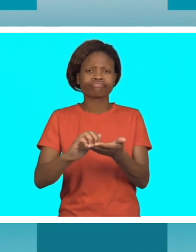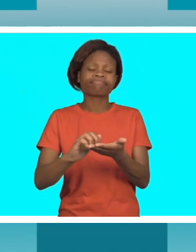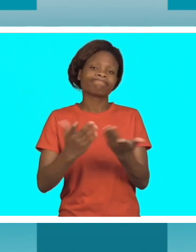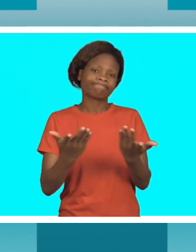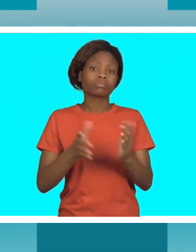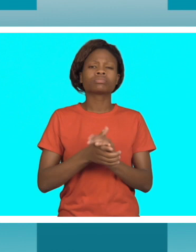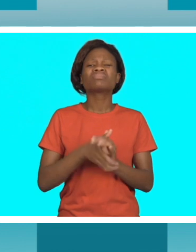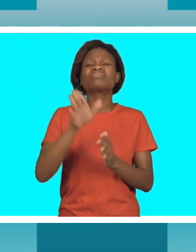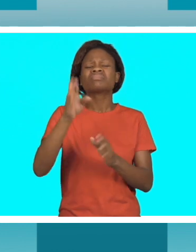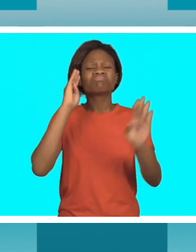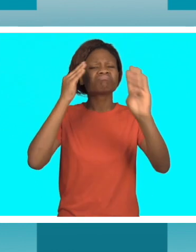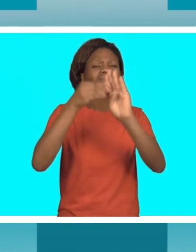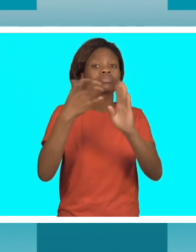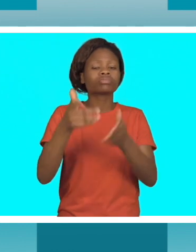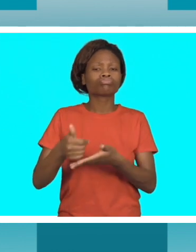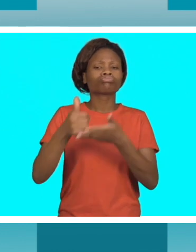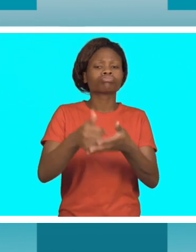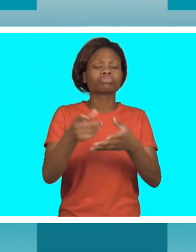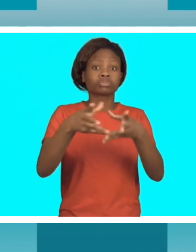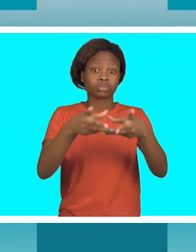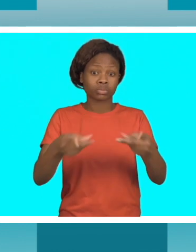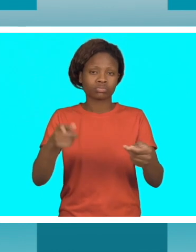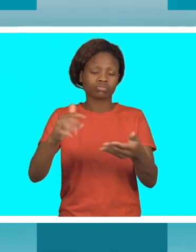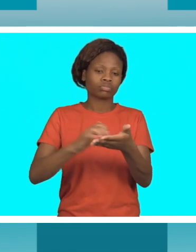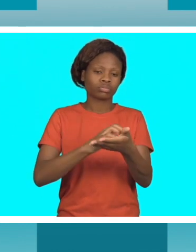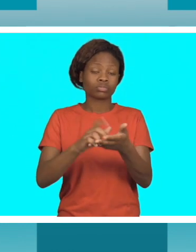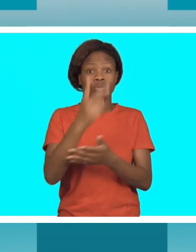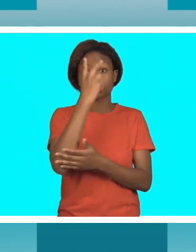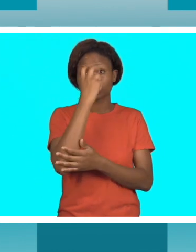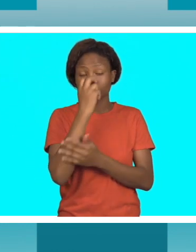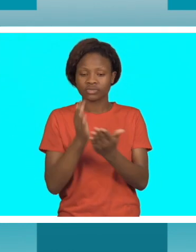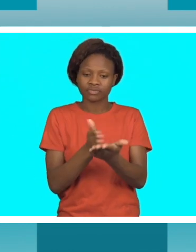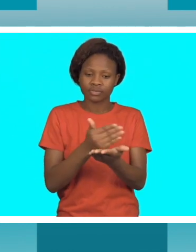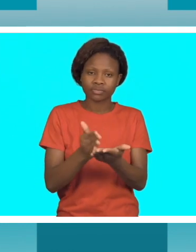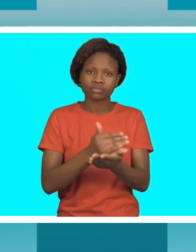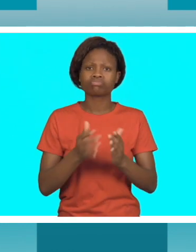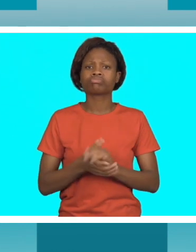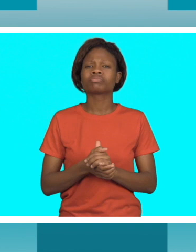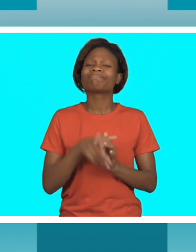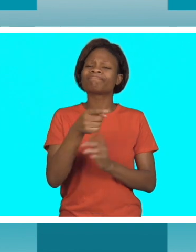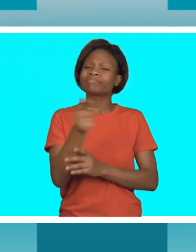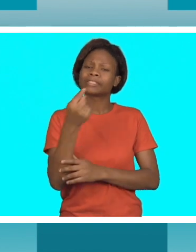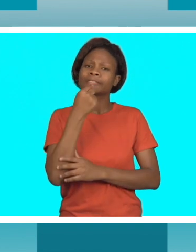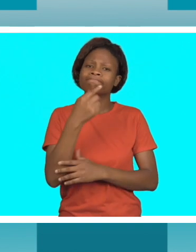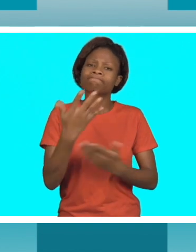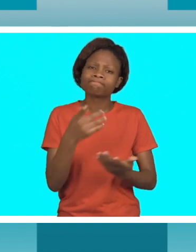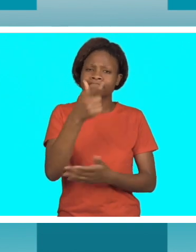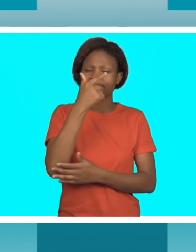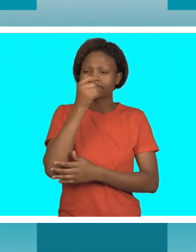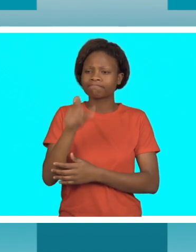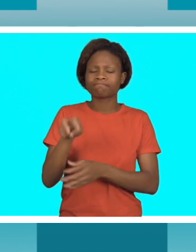o objetivo é produzir obras literárias em braile, mas os custos não encorajam, porém, ela promete não desistir.